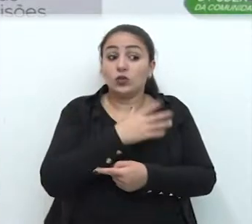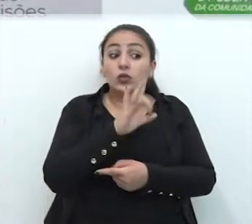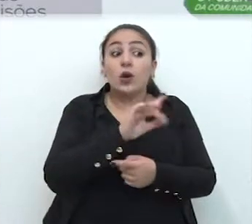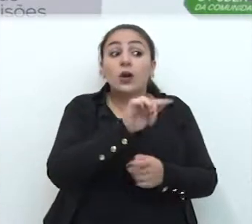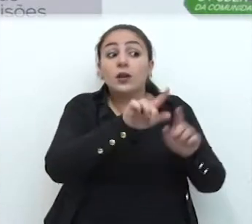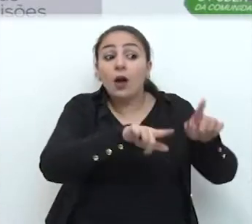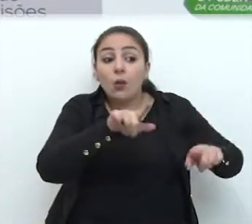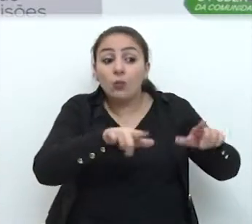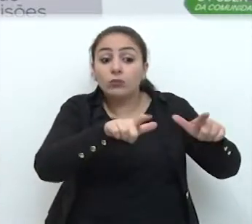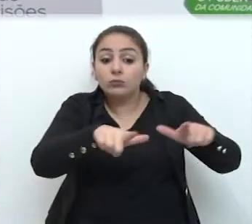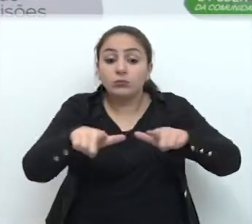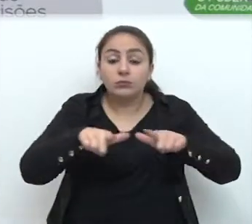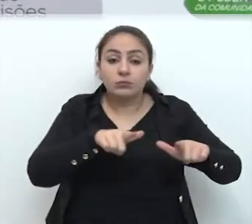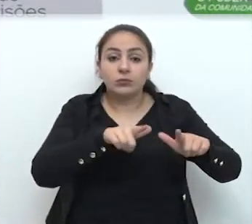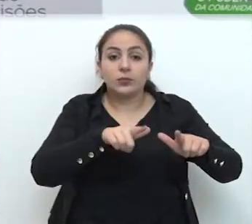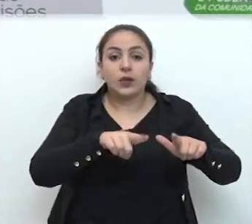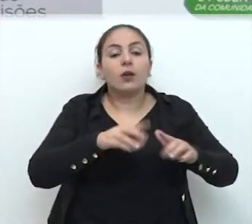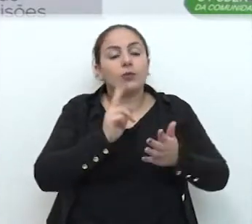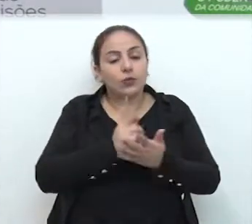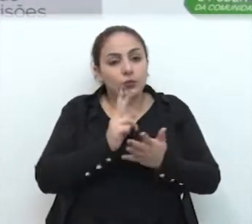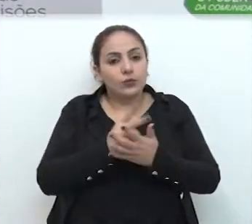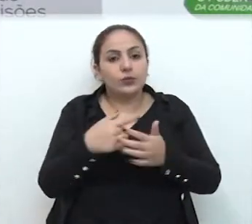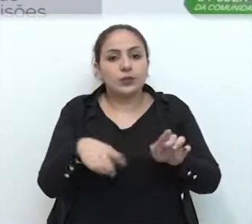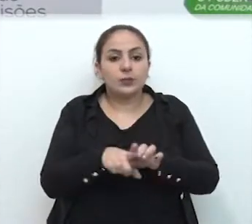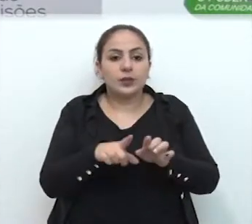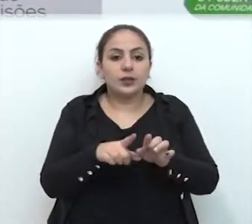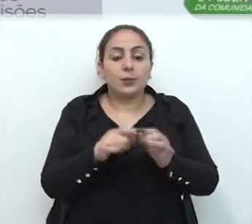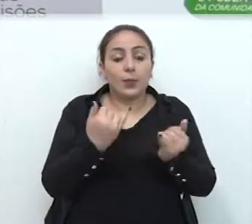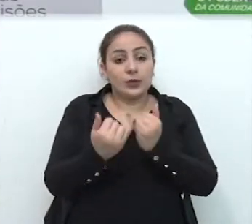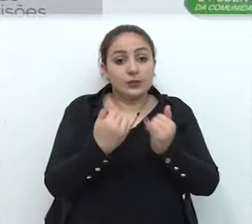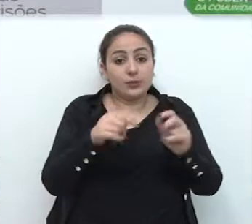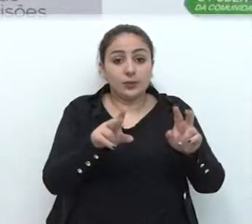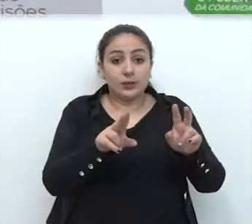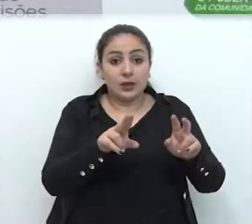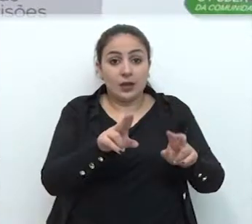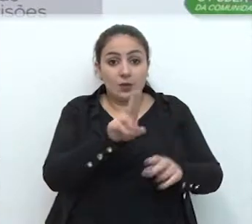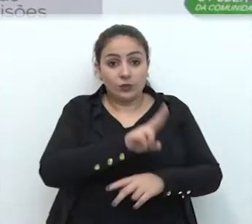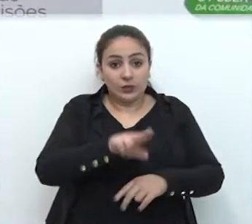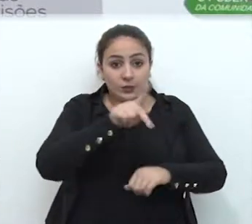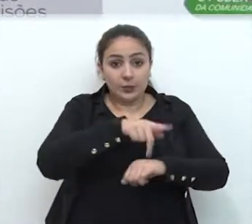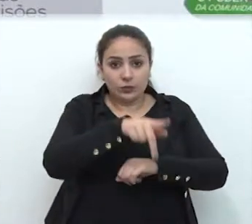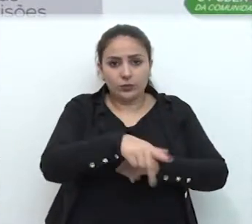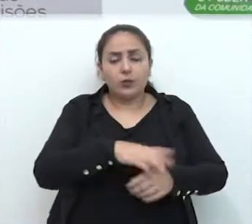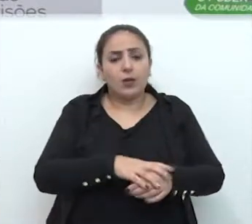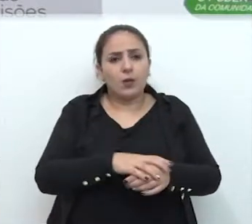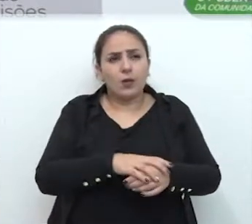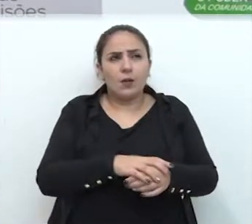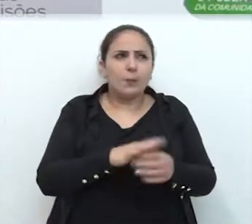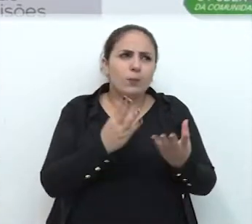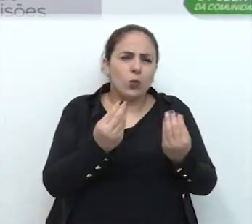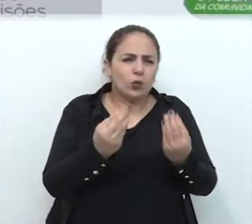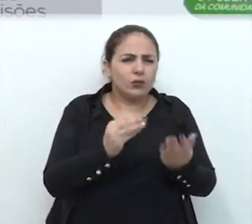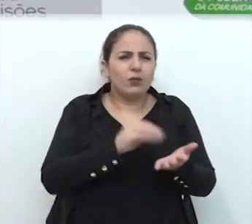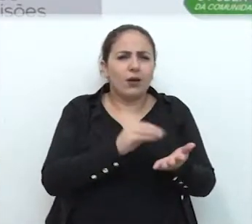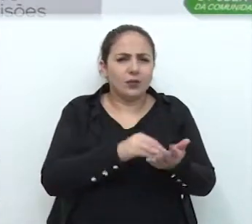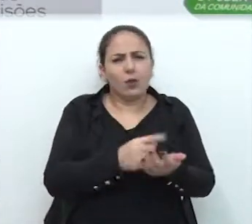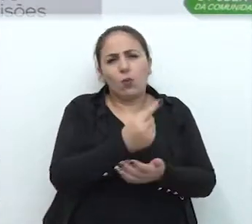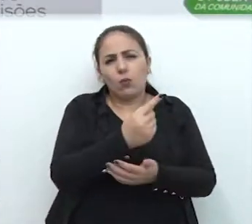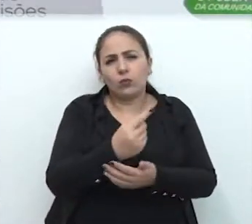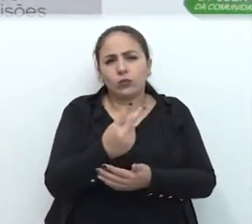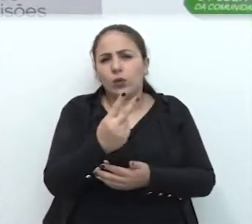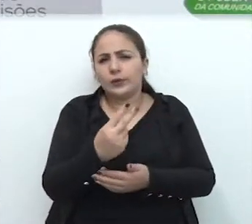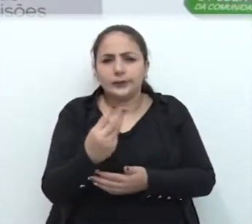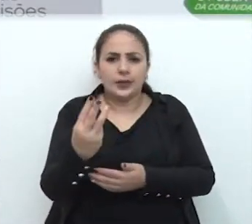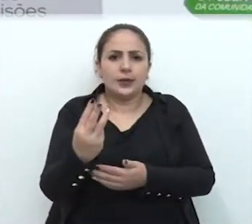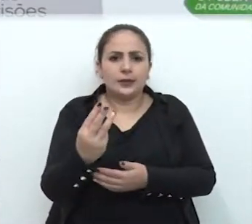espaços. Continua sendo, por exemplo, na Universidade de Passo Fundo, ainda muito, um ou dois ou três alunos,